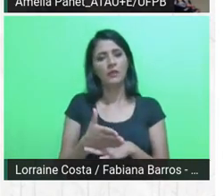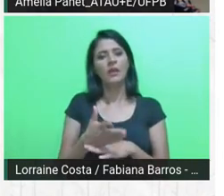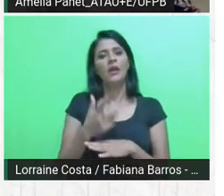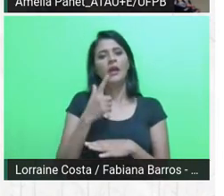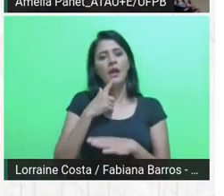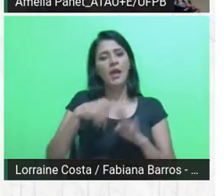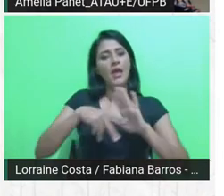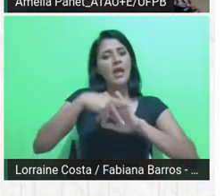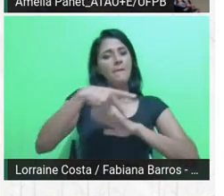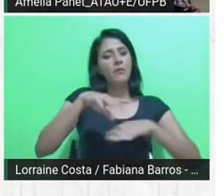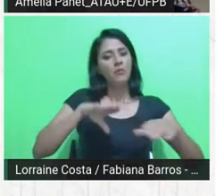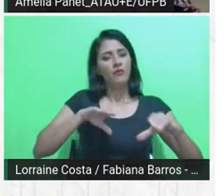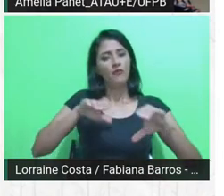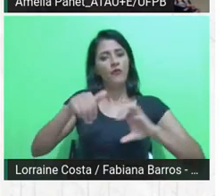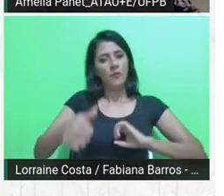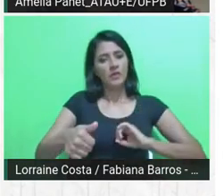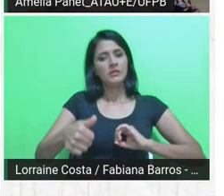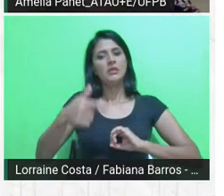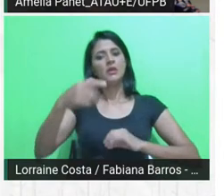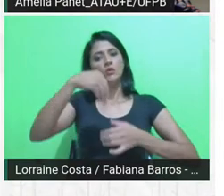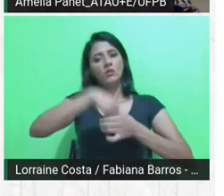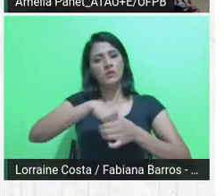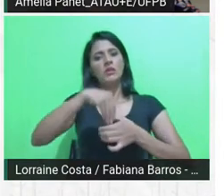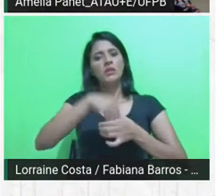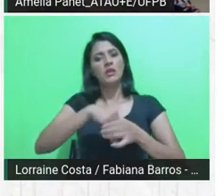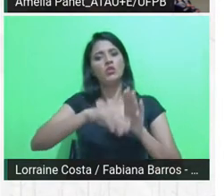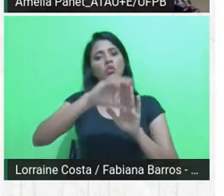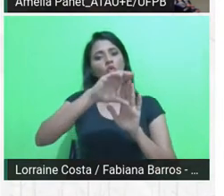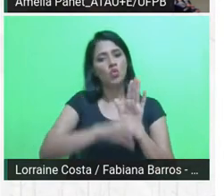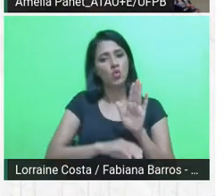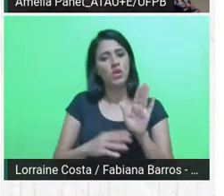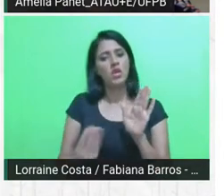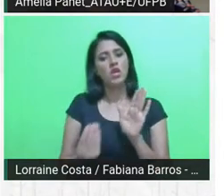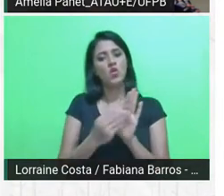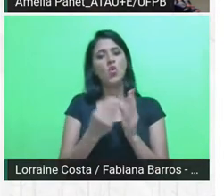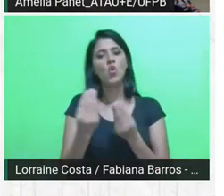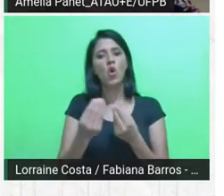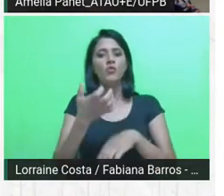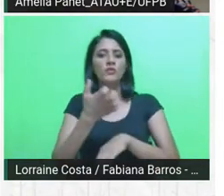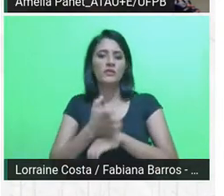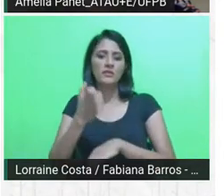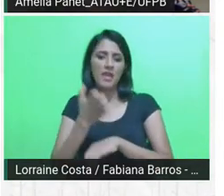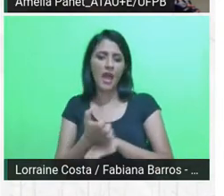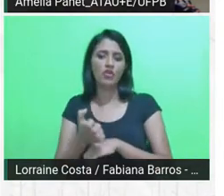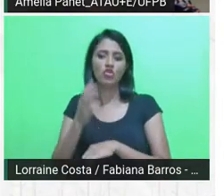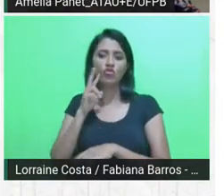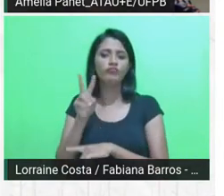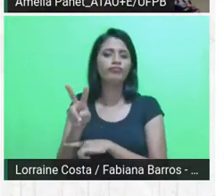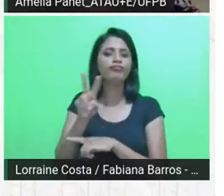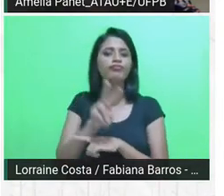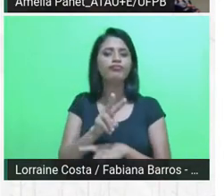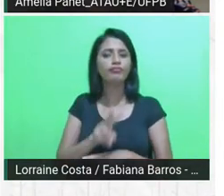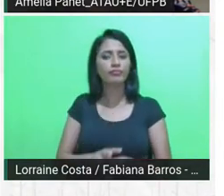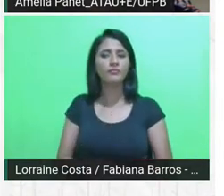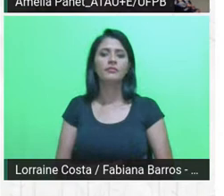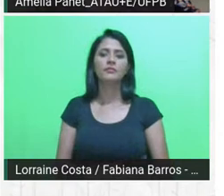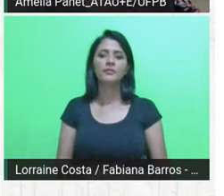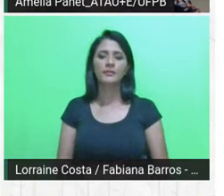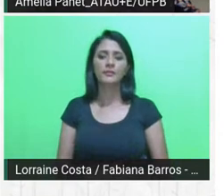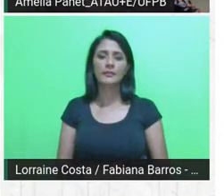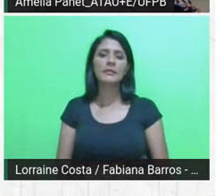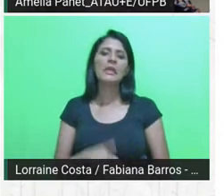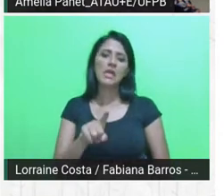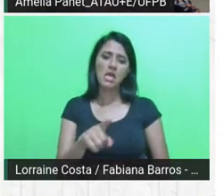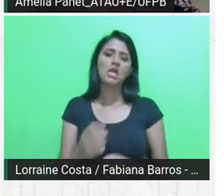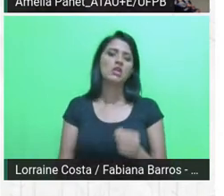formação dentro da estrutura curricular através dos estágios supervisionados. E isso vai gerar